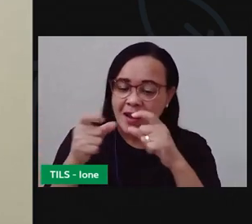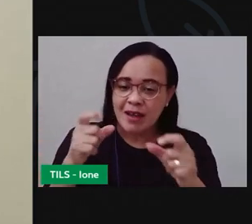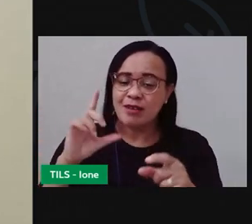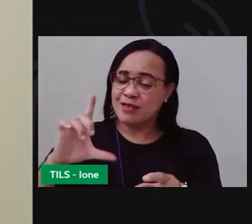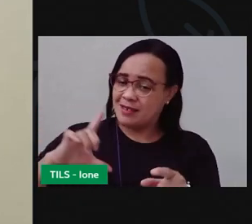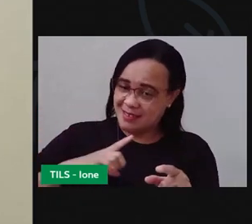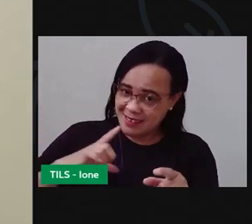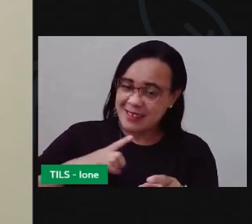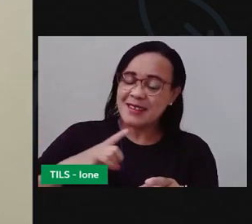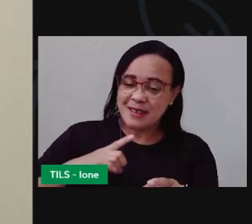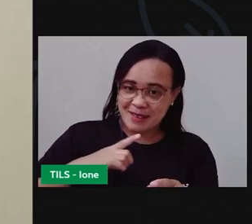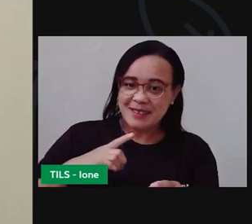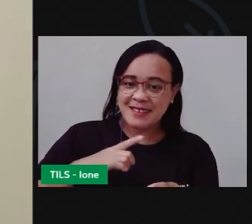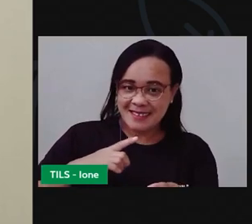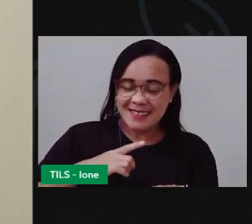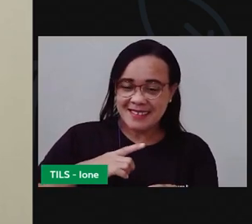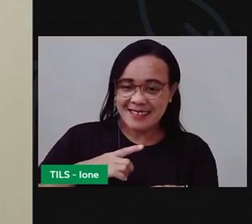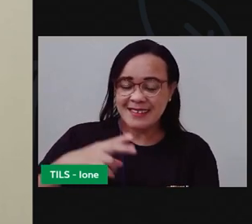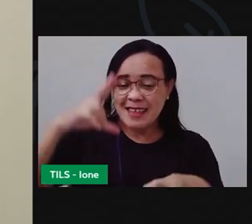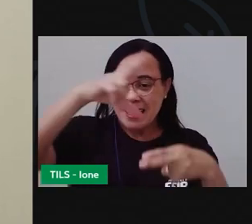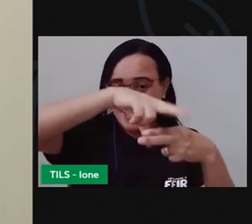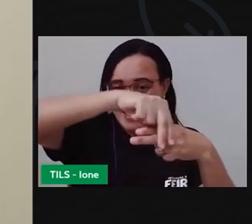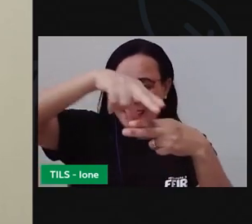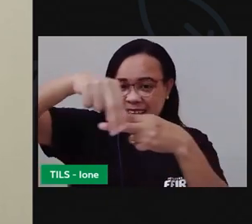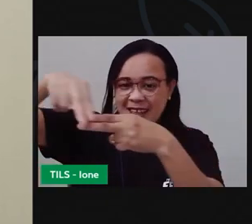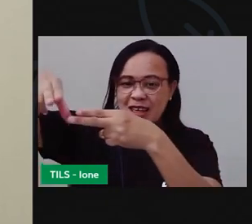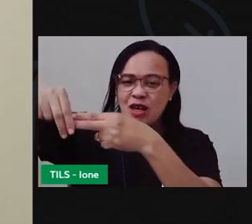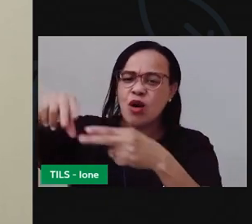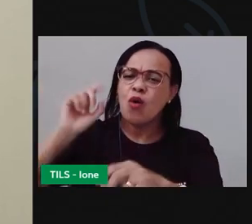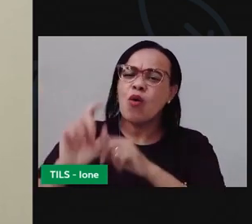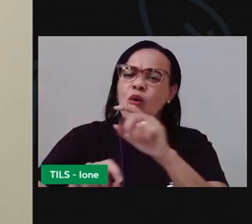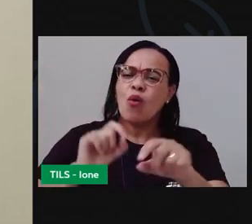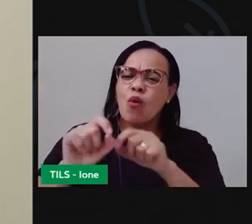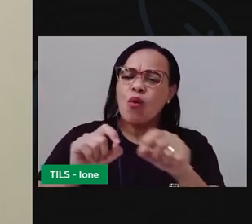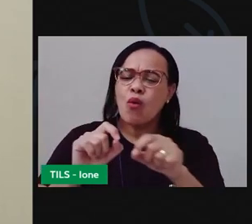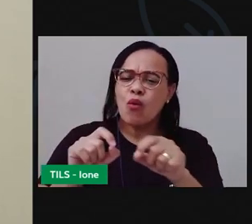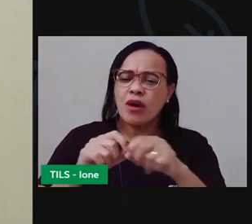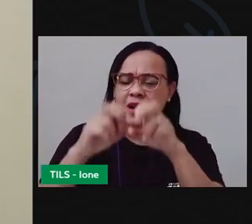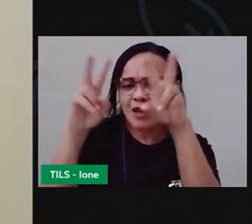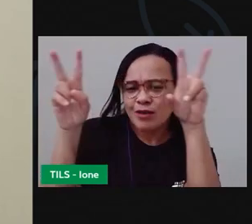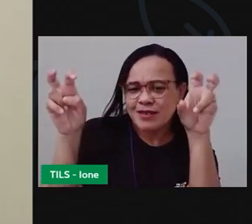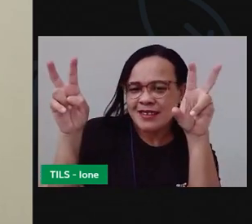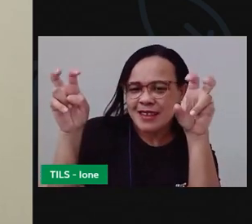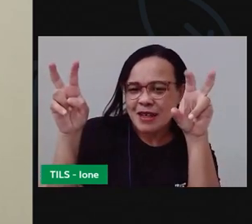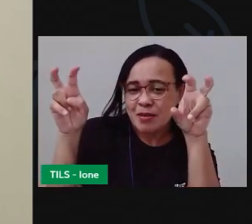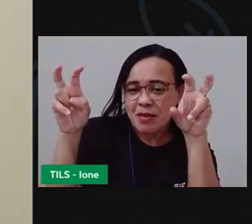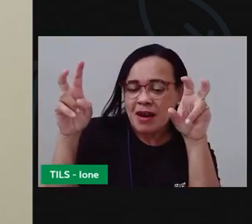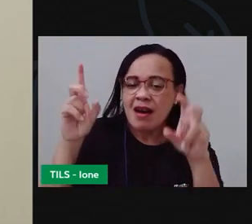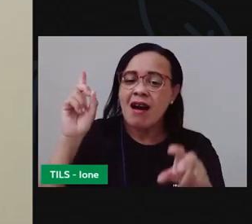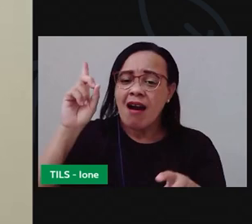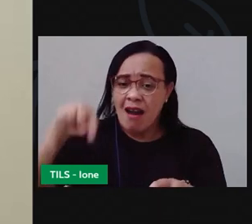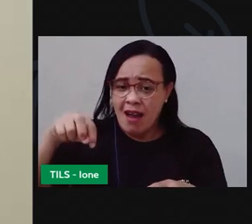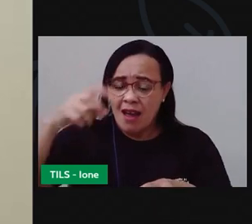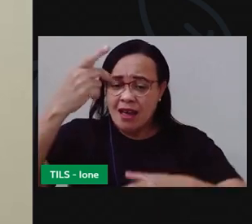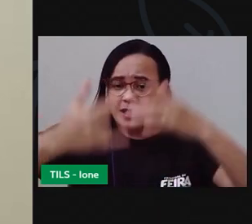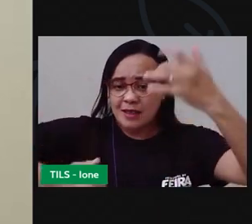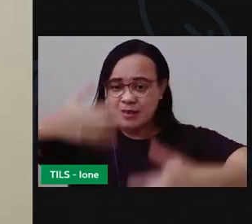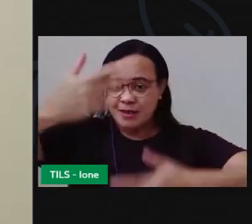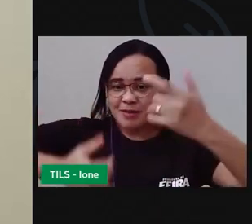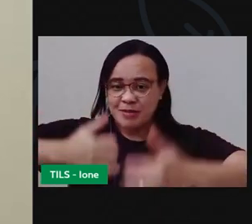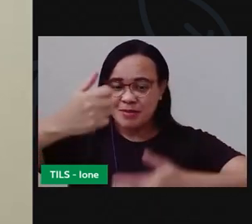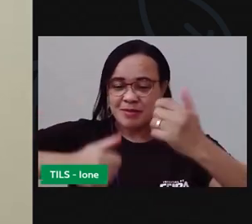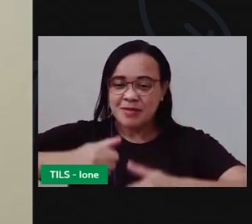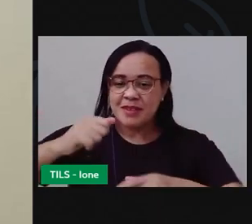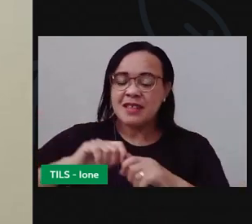E o tema que esse cordeiro trouxe para a gente foi justamente falar sobre o meu ambiente,